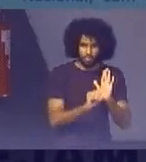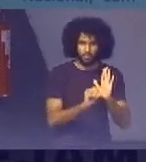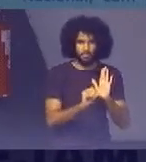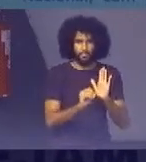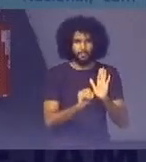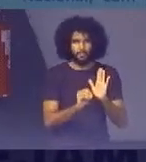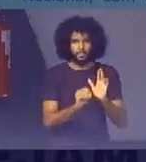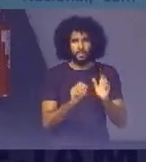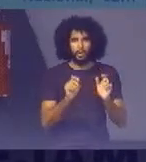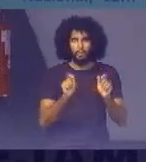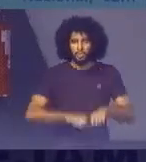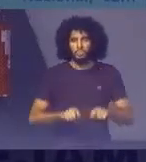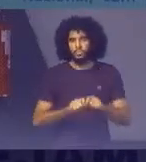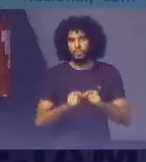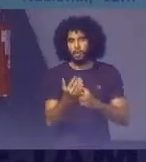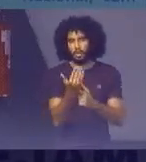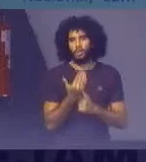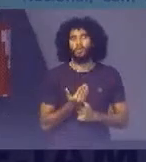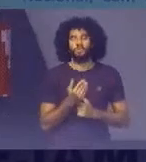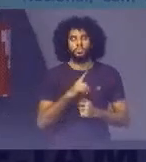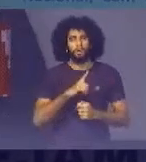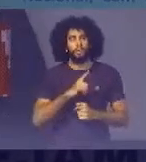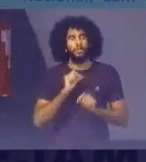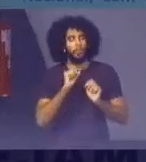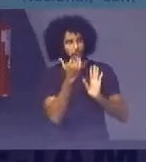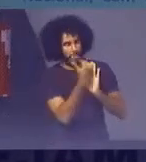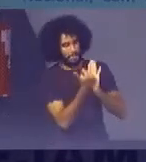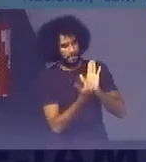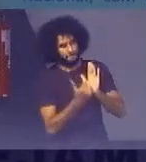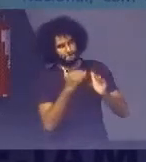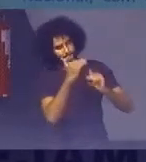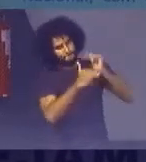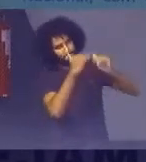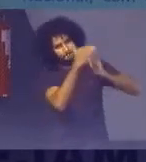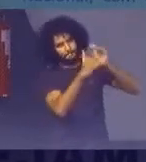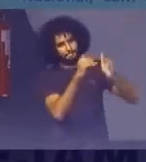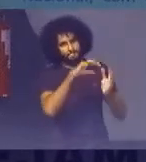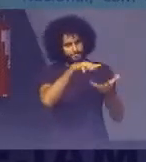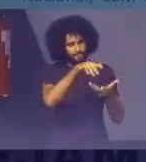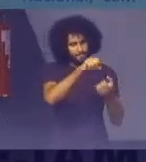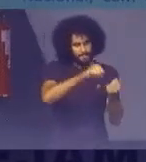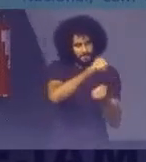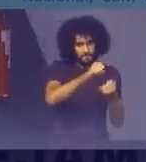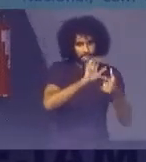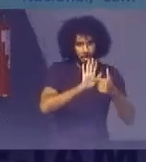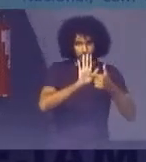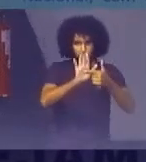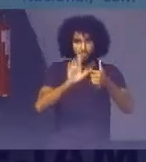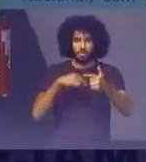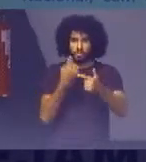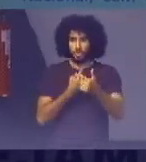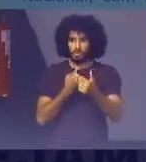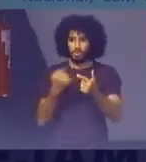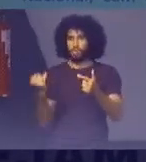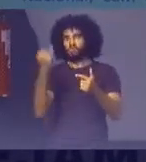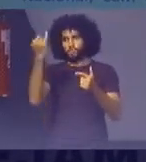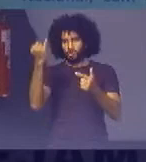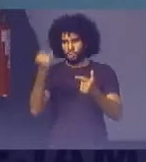Podem nos ajudar A ter um plano De desenvolvimento Sustentável Refletindo nossas Próprias prioridades